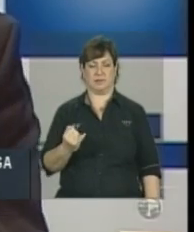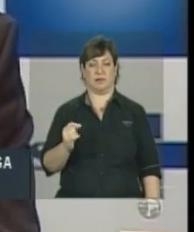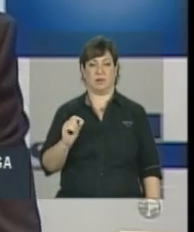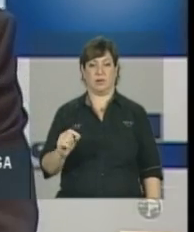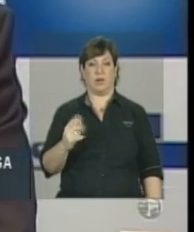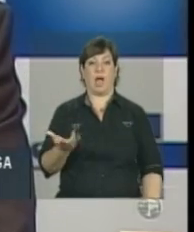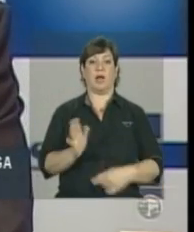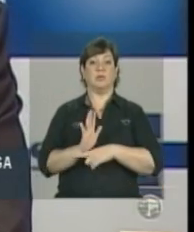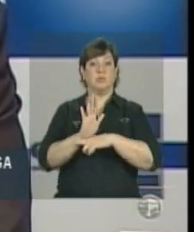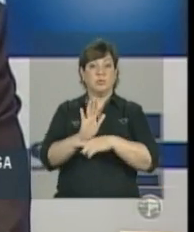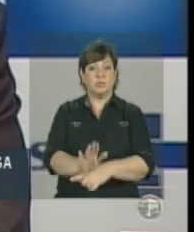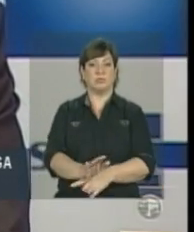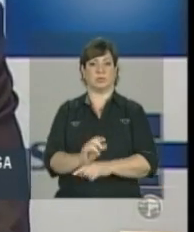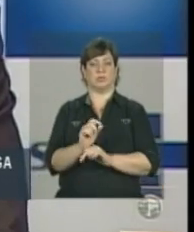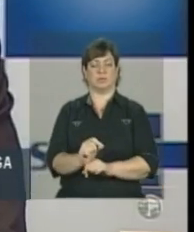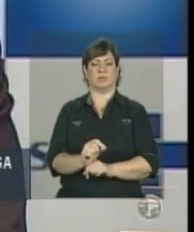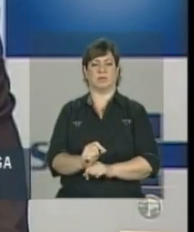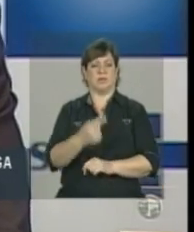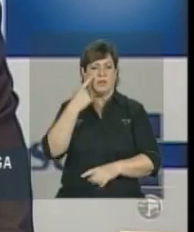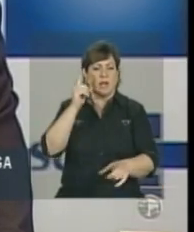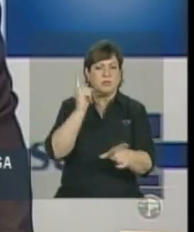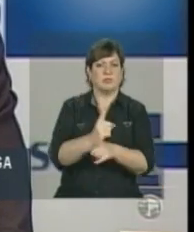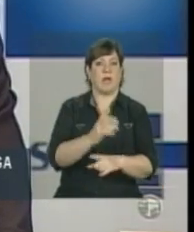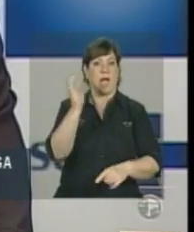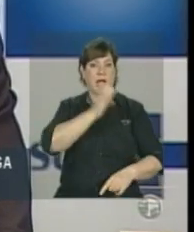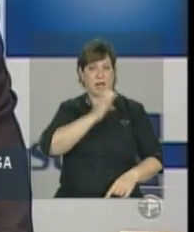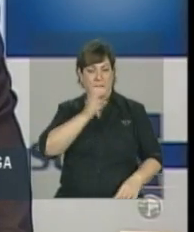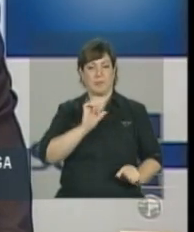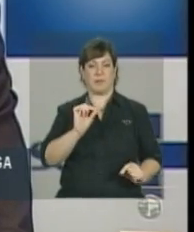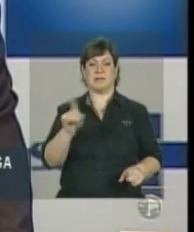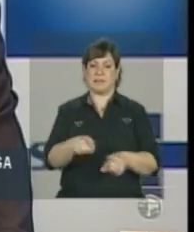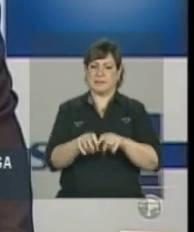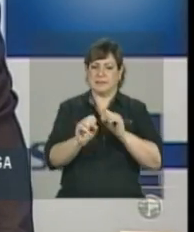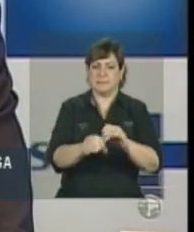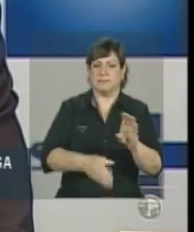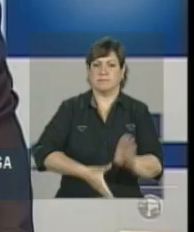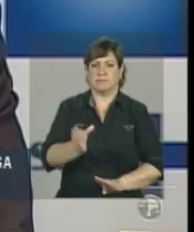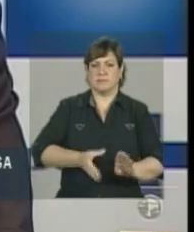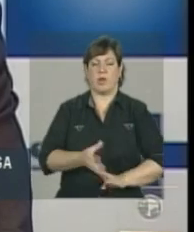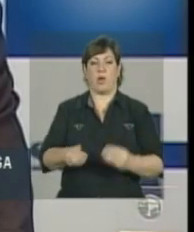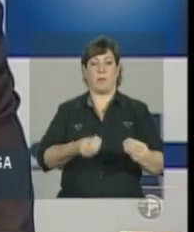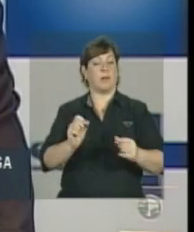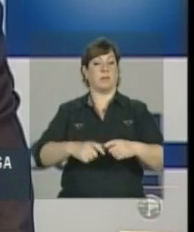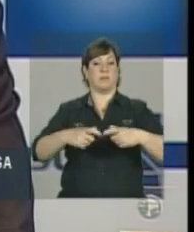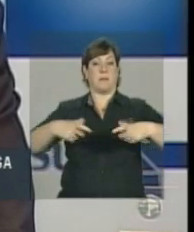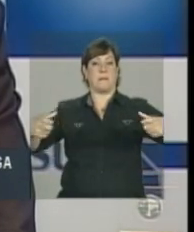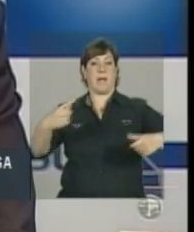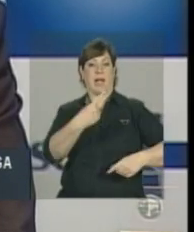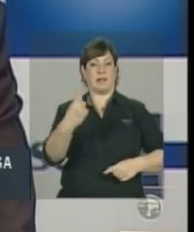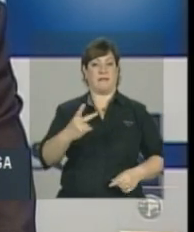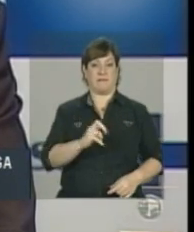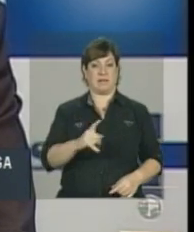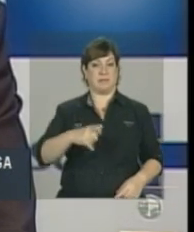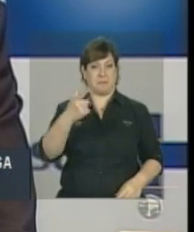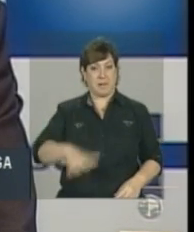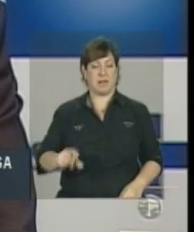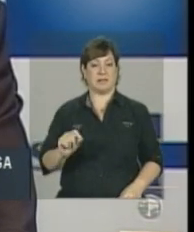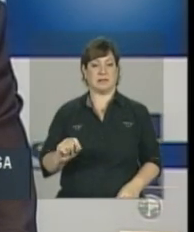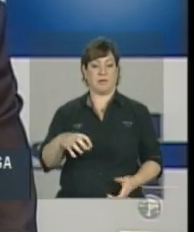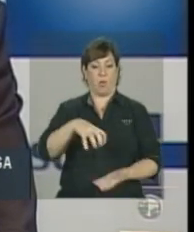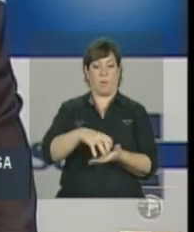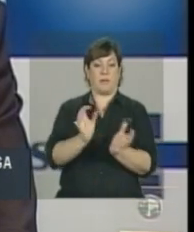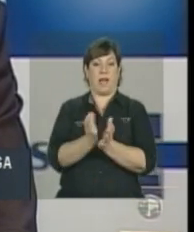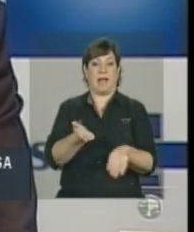contribuir para o diagnóstico precoce, além da orientação, ampliar cada vez mais a possibilidade na atenção